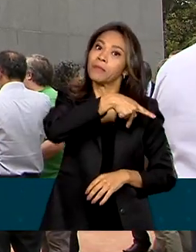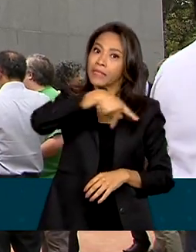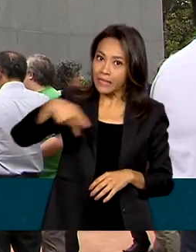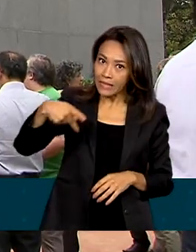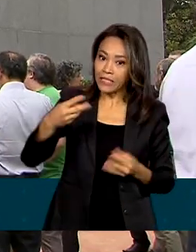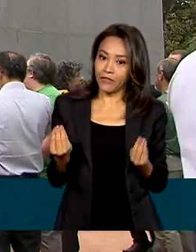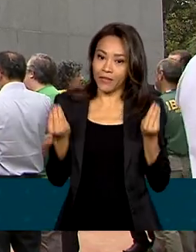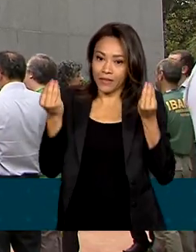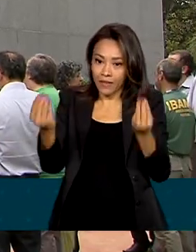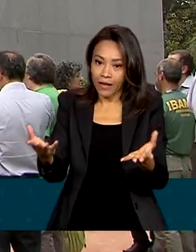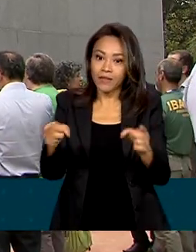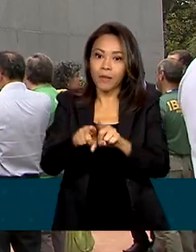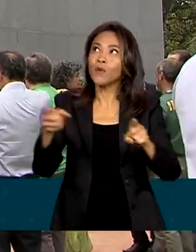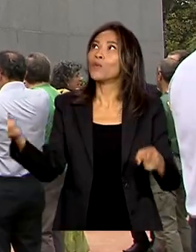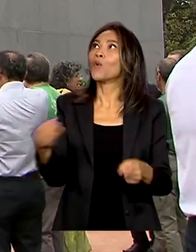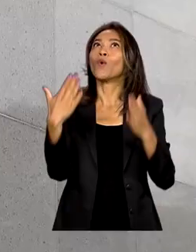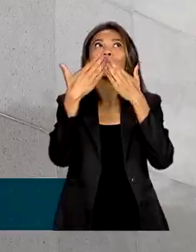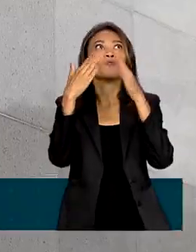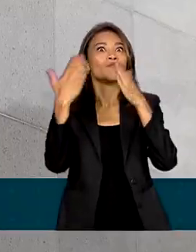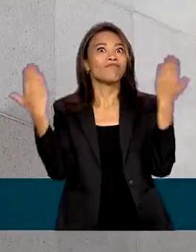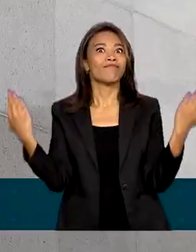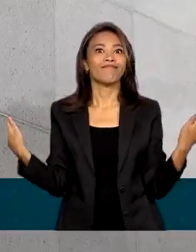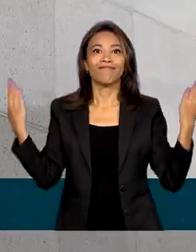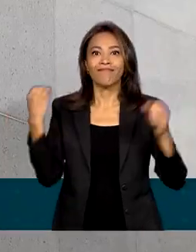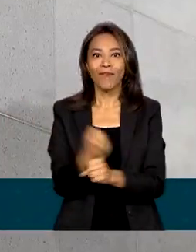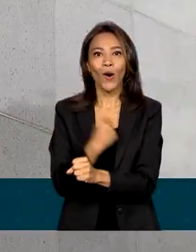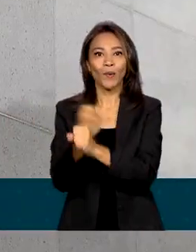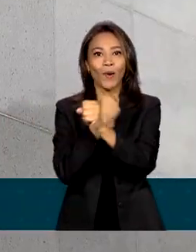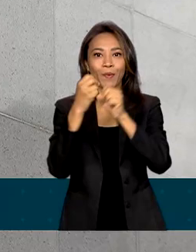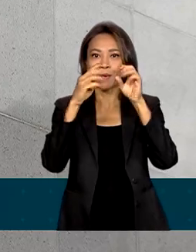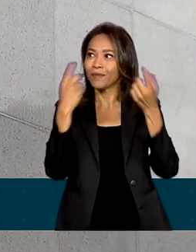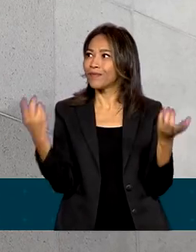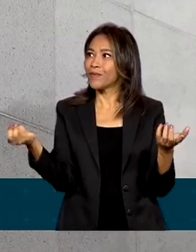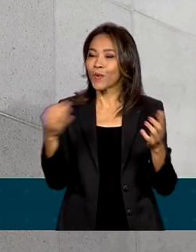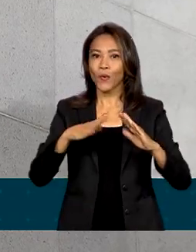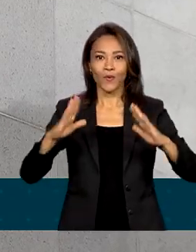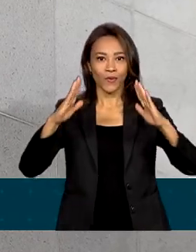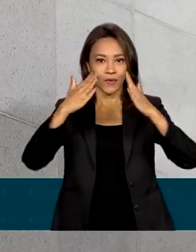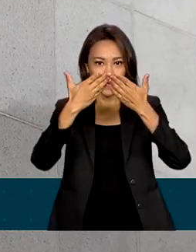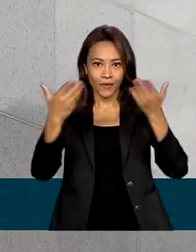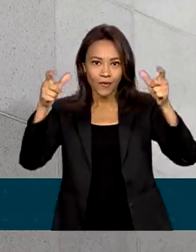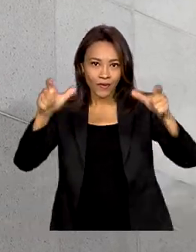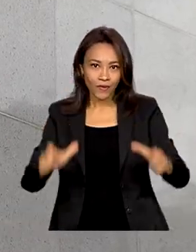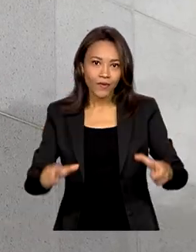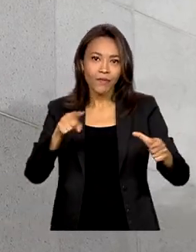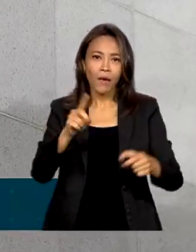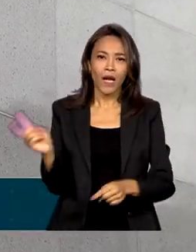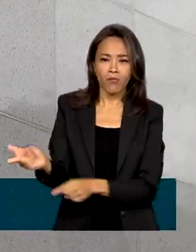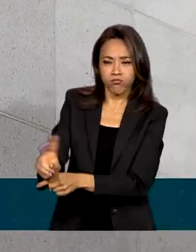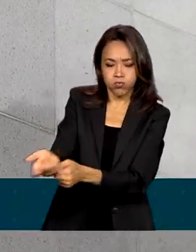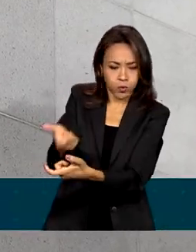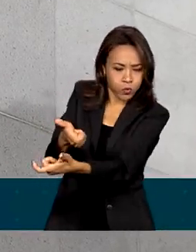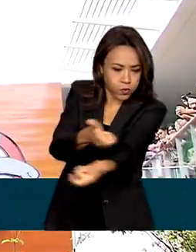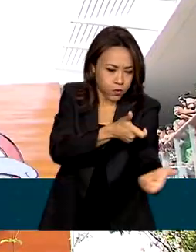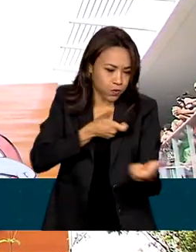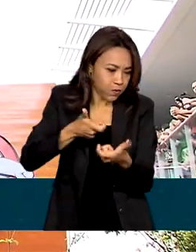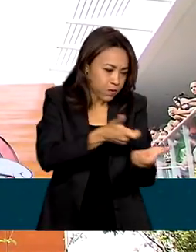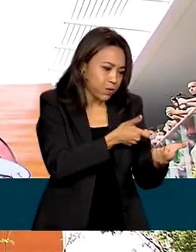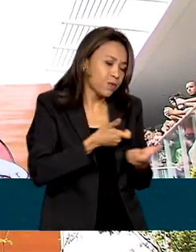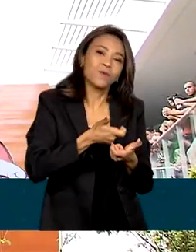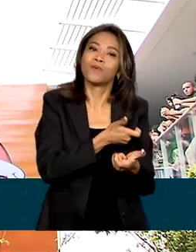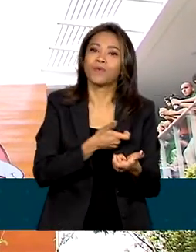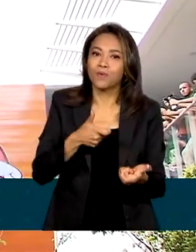também o prédio do Preve Fogo, o Centro Nacional de Prevenção e Combate aos Incêndios Florestais em Brasília.